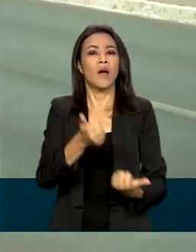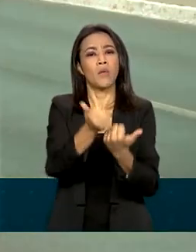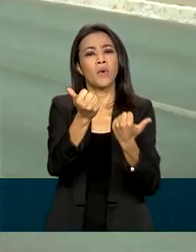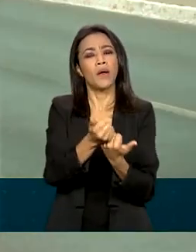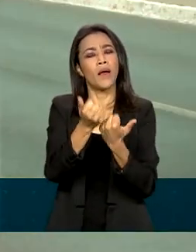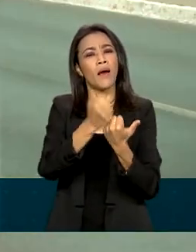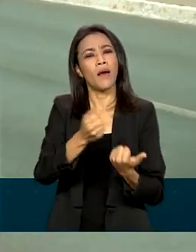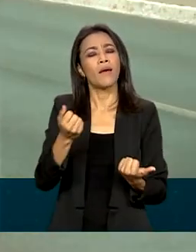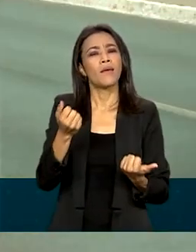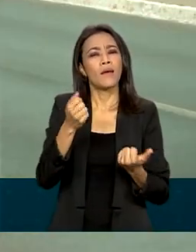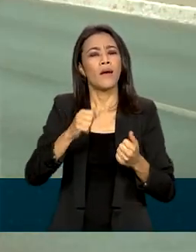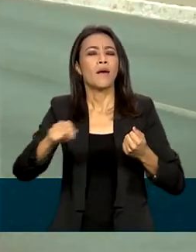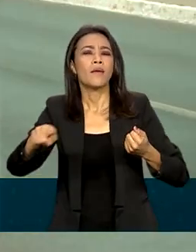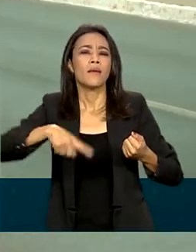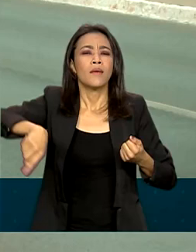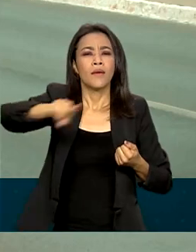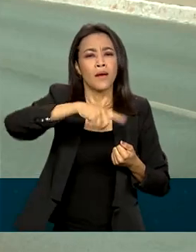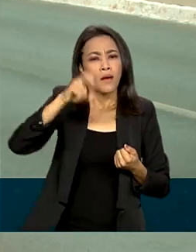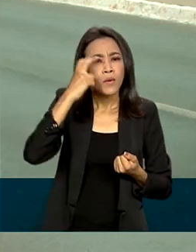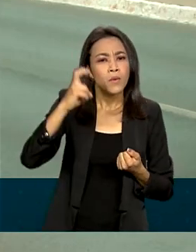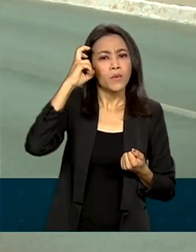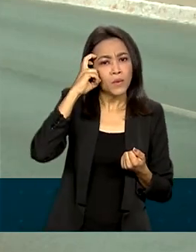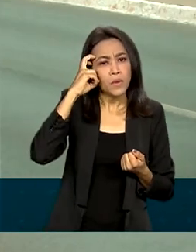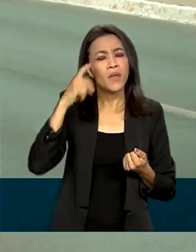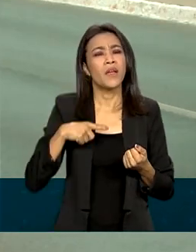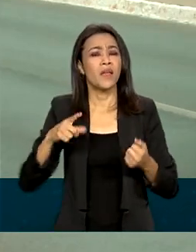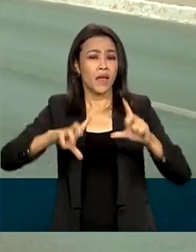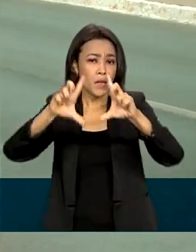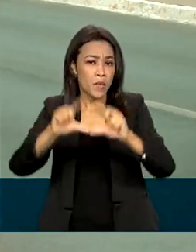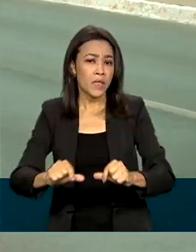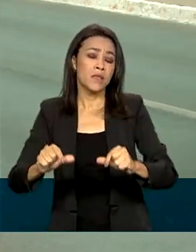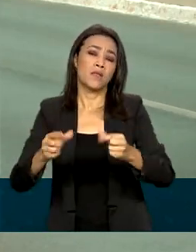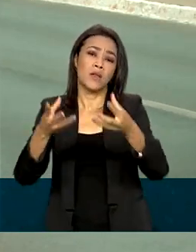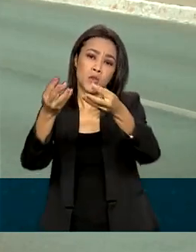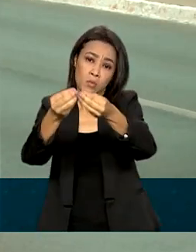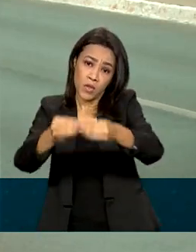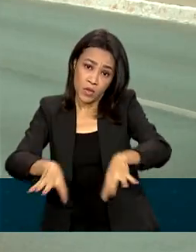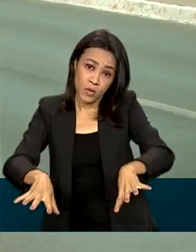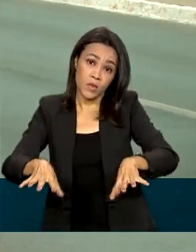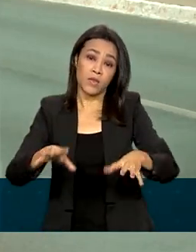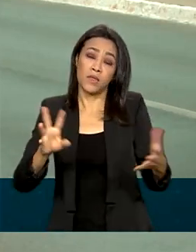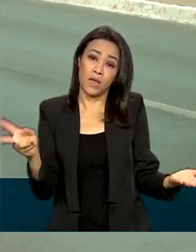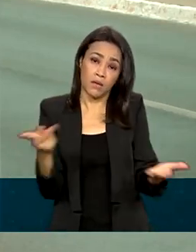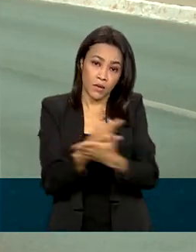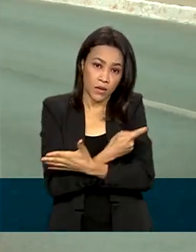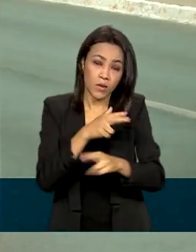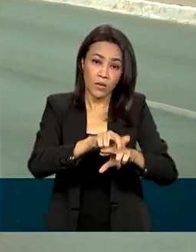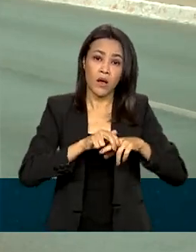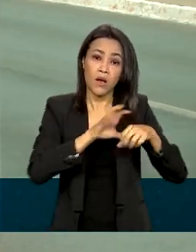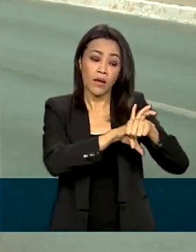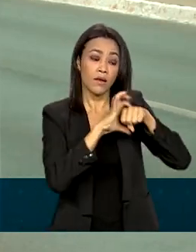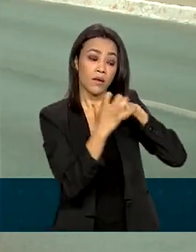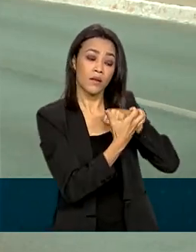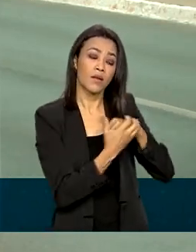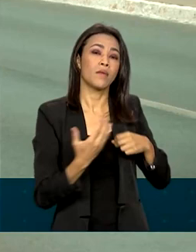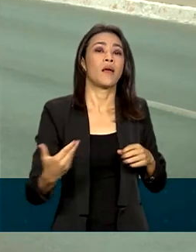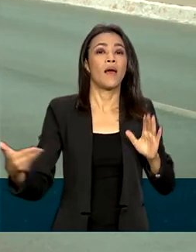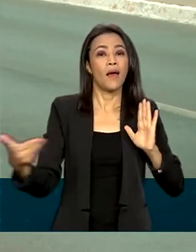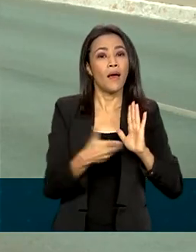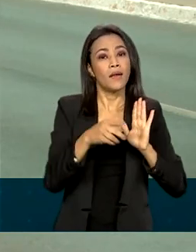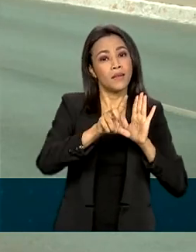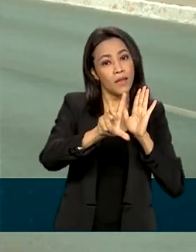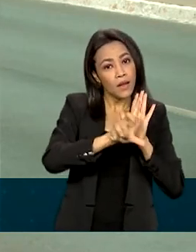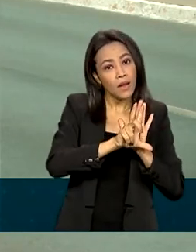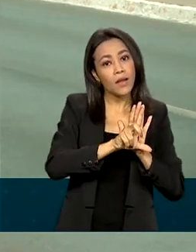culturais e, assim, amenizar os prejuízos econômicos causados pela pandemia do coronavírus. A Lei Paulo Gustavo